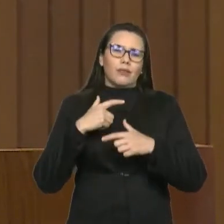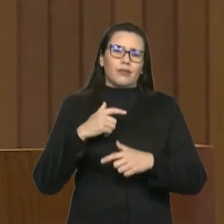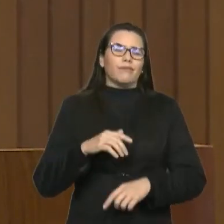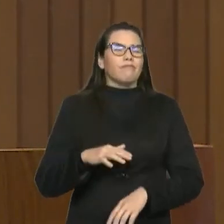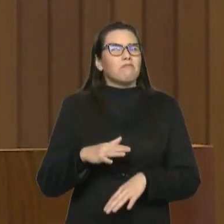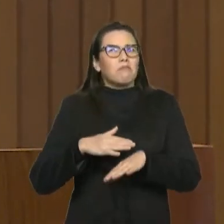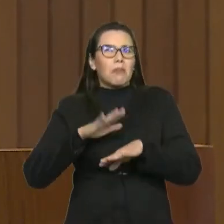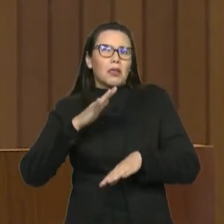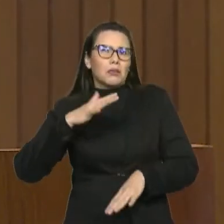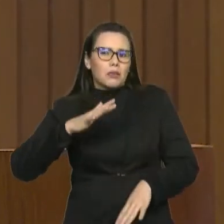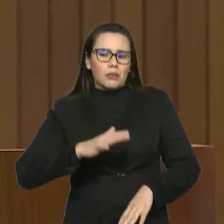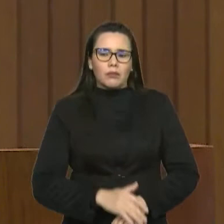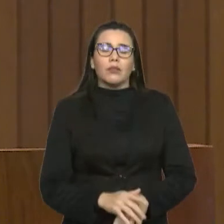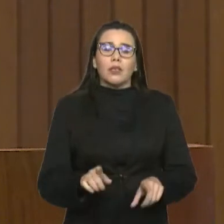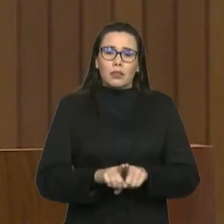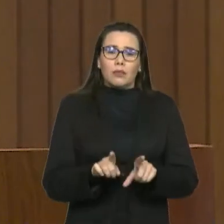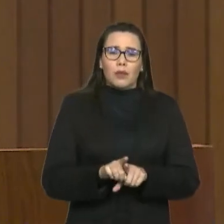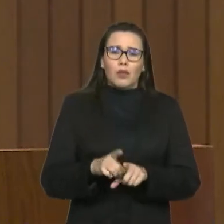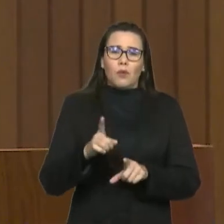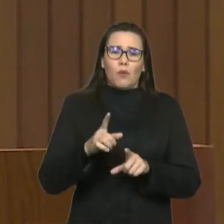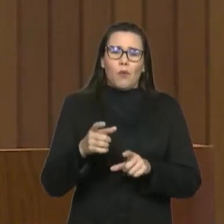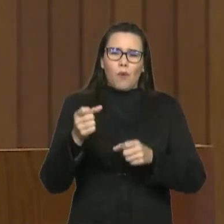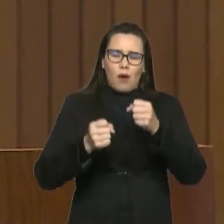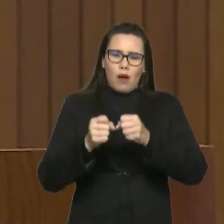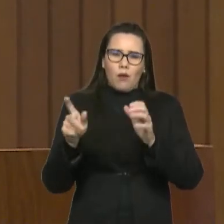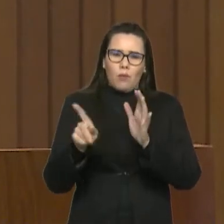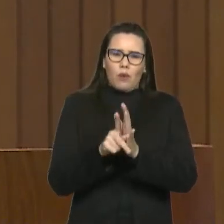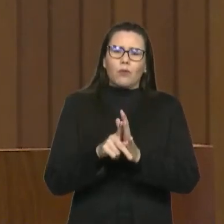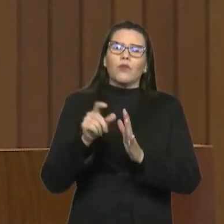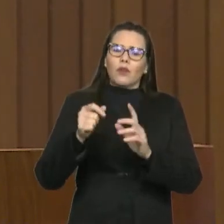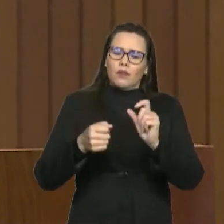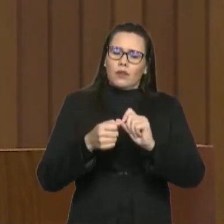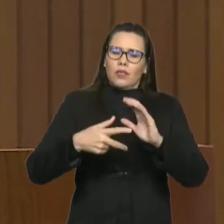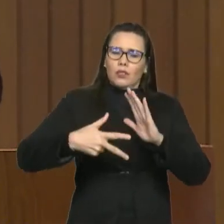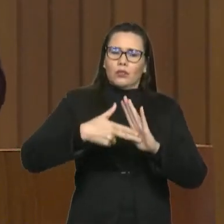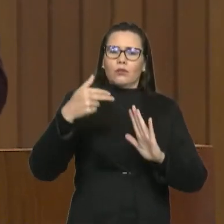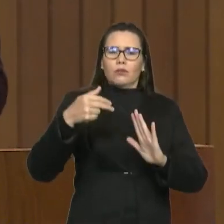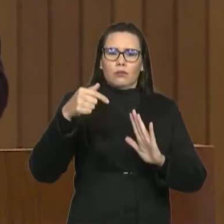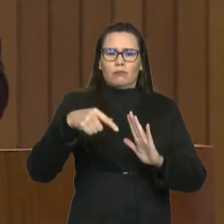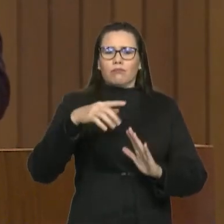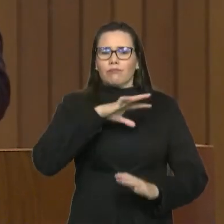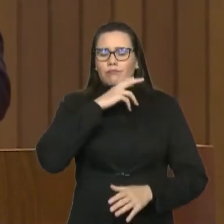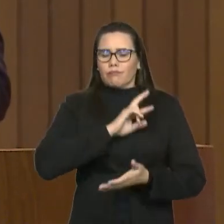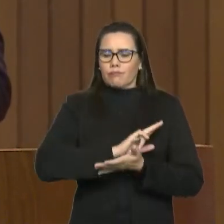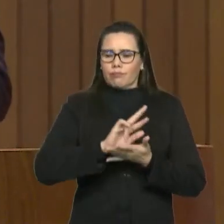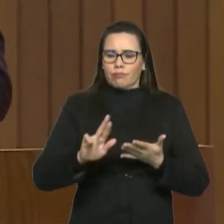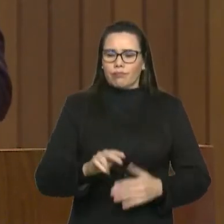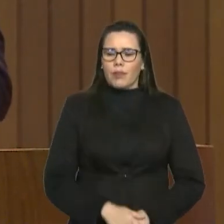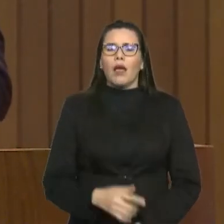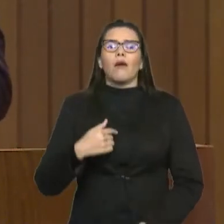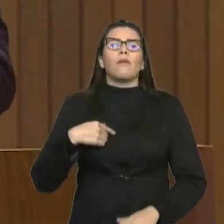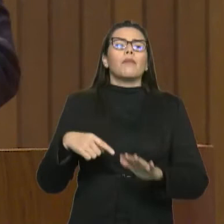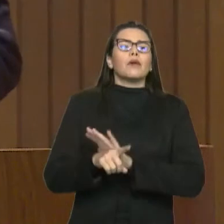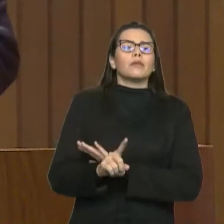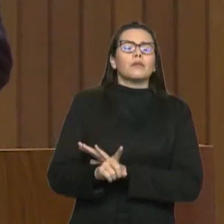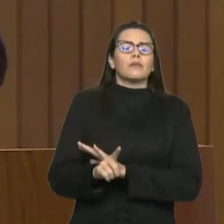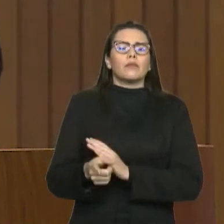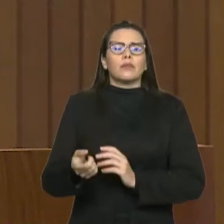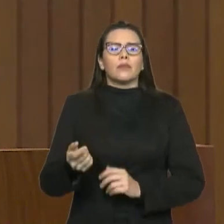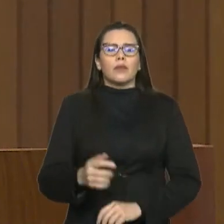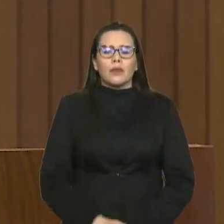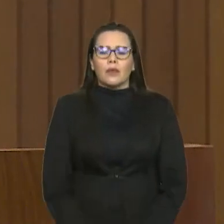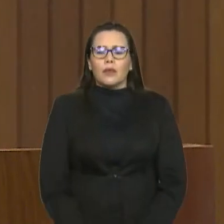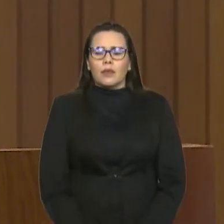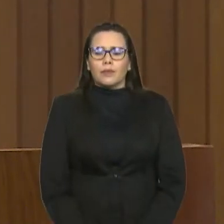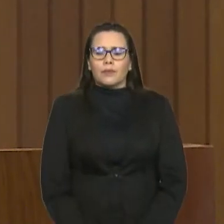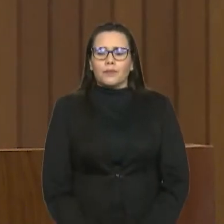a Prefeitura sequer faz alguma campanha de vacinação? O fumacê,